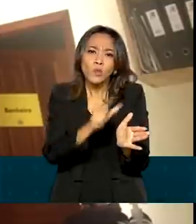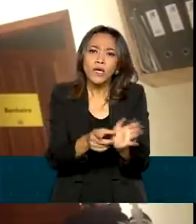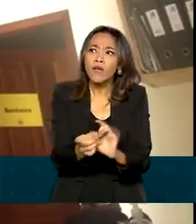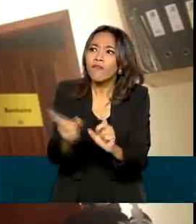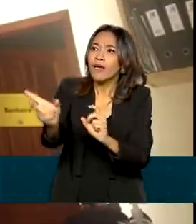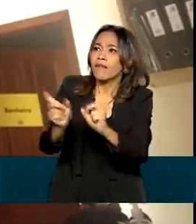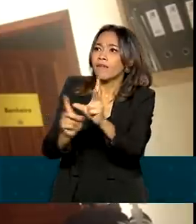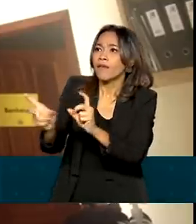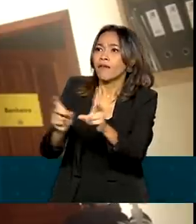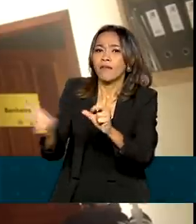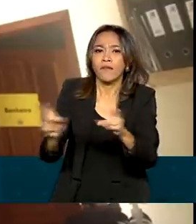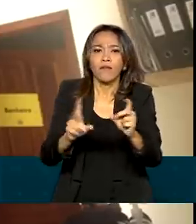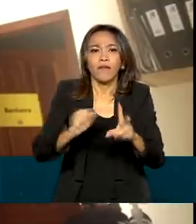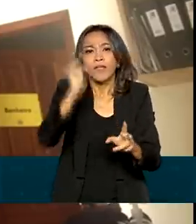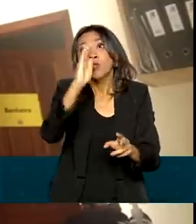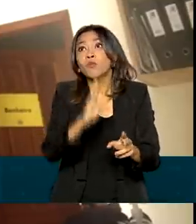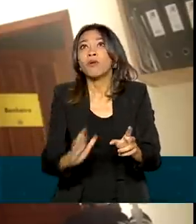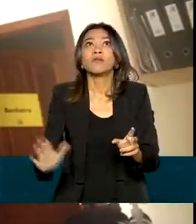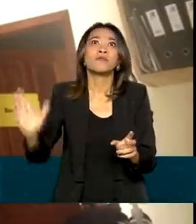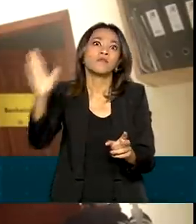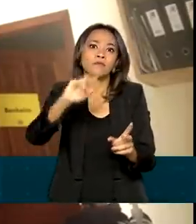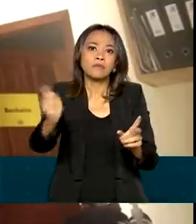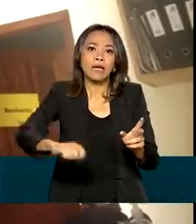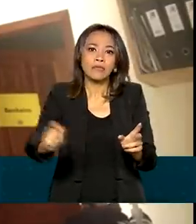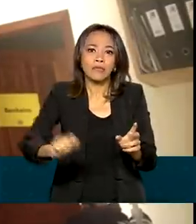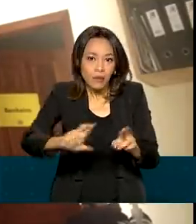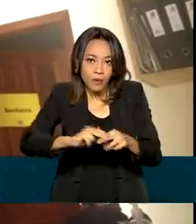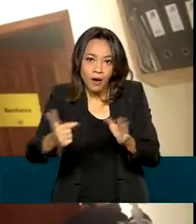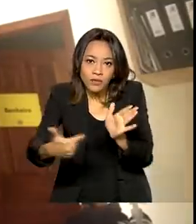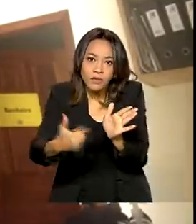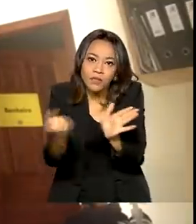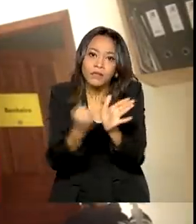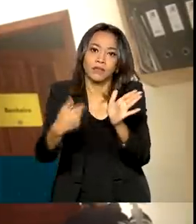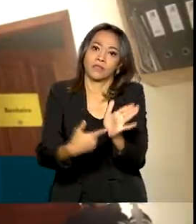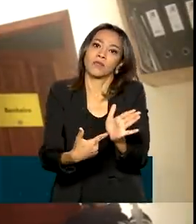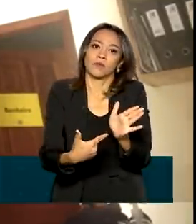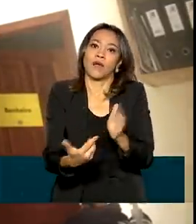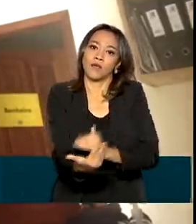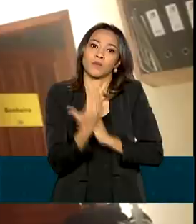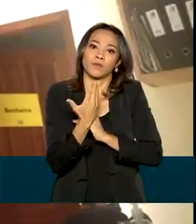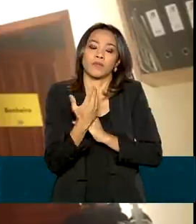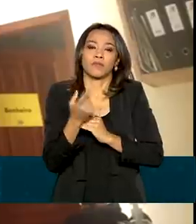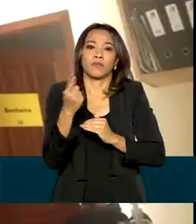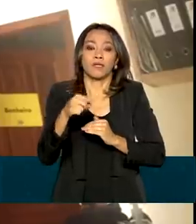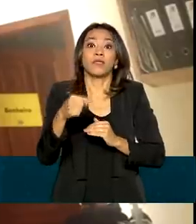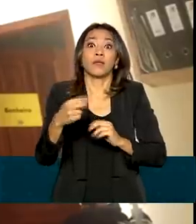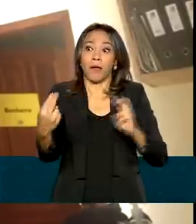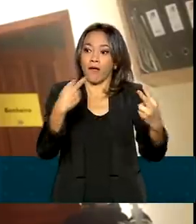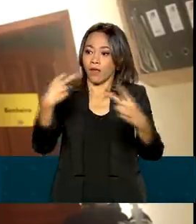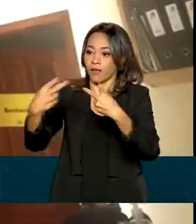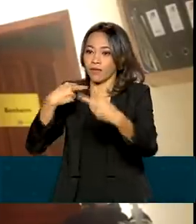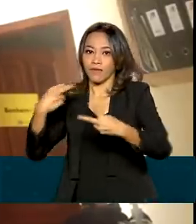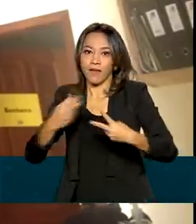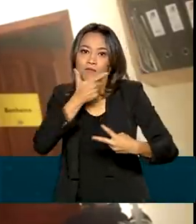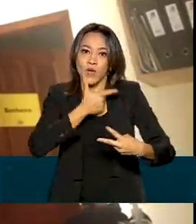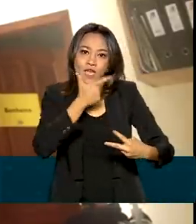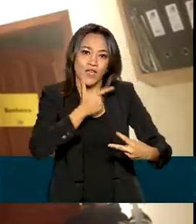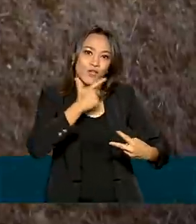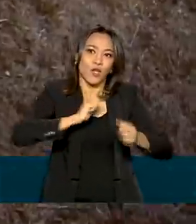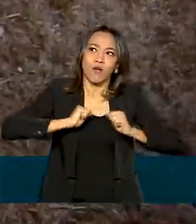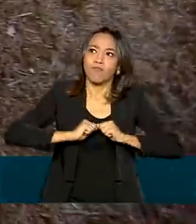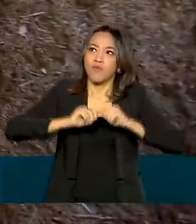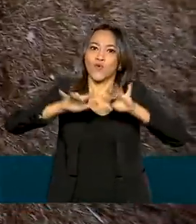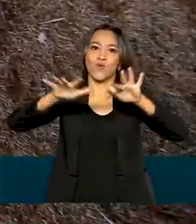queijo em todo o território nacional e, além disso, me dá visibilidade e agrega valor ao meu